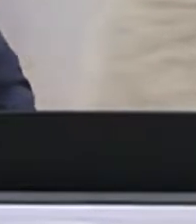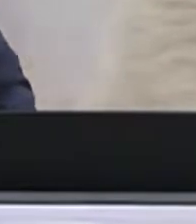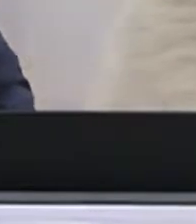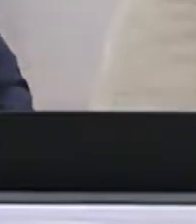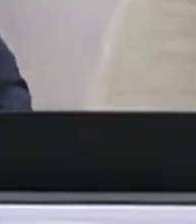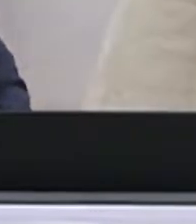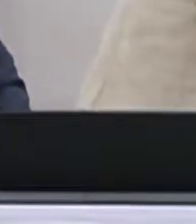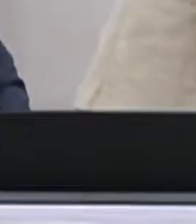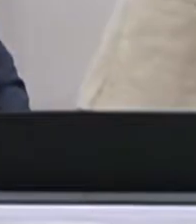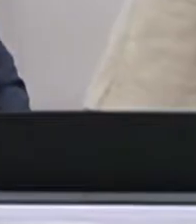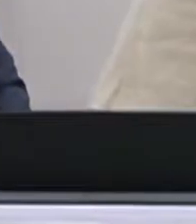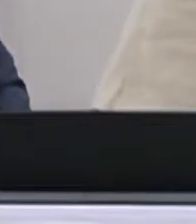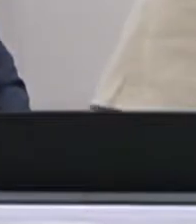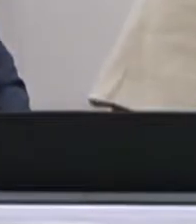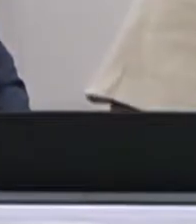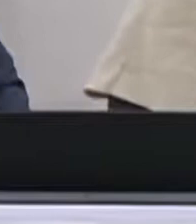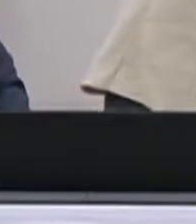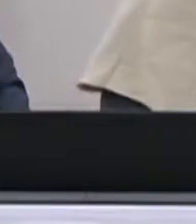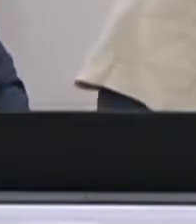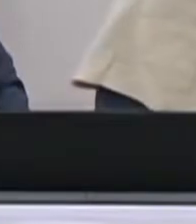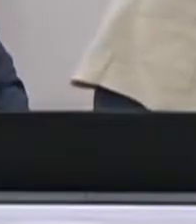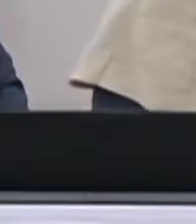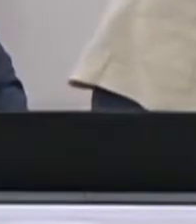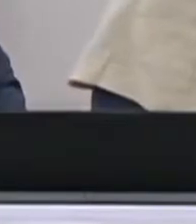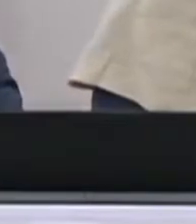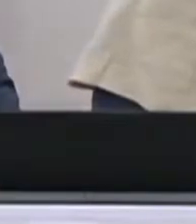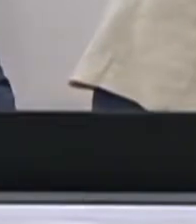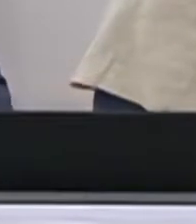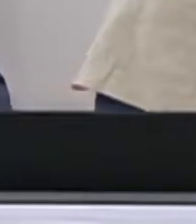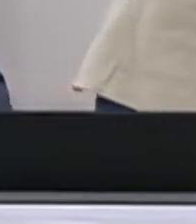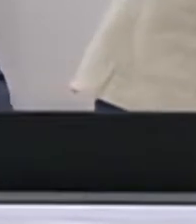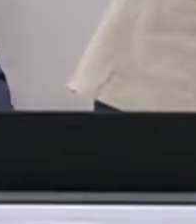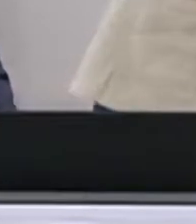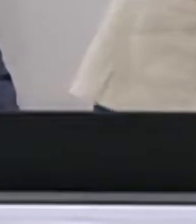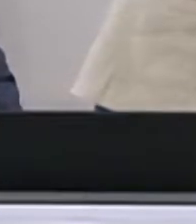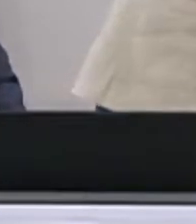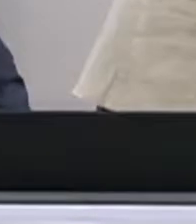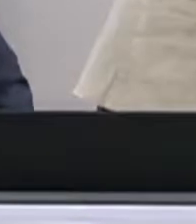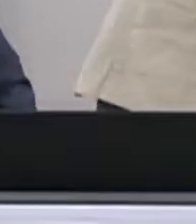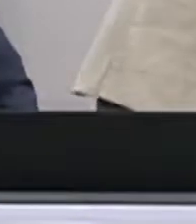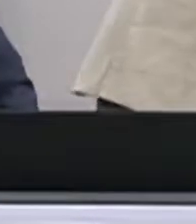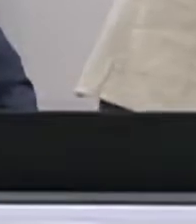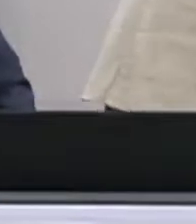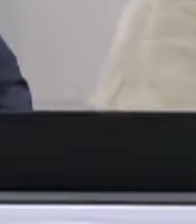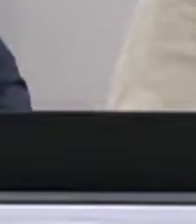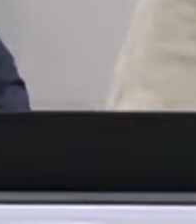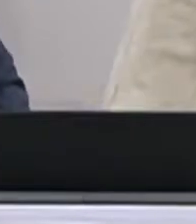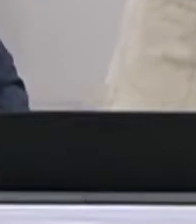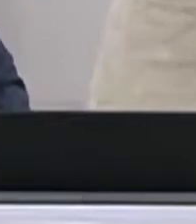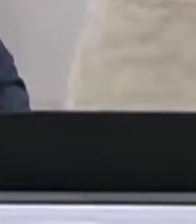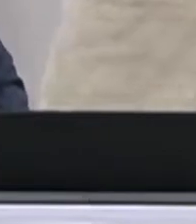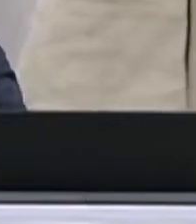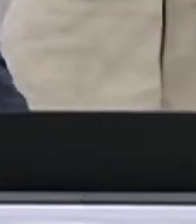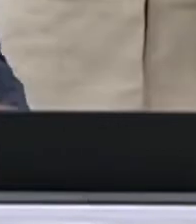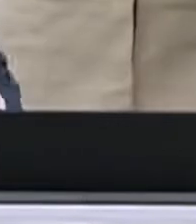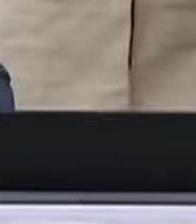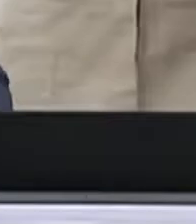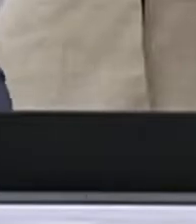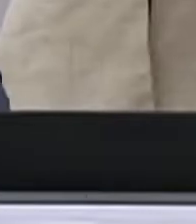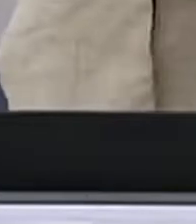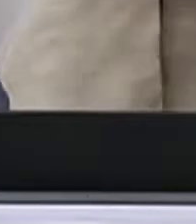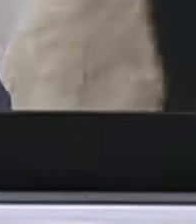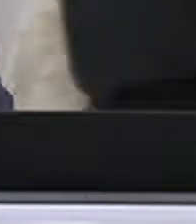presidente do Conselho Estadual de Defesa dos Direitos da Pessoa com Deficiência e vice-presidente da Associação dos Deficientes Visuais de